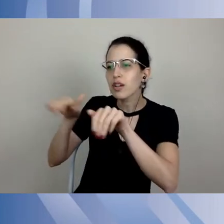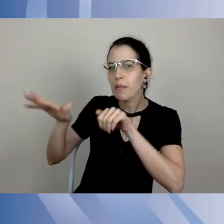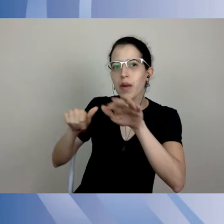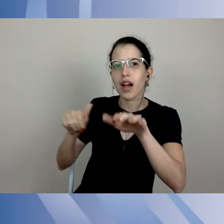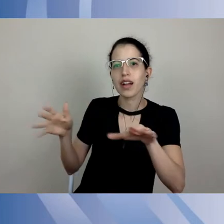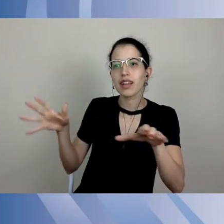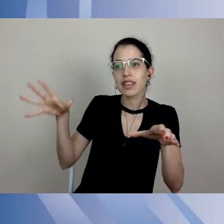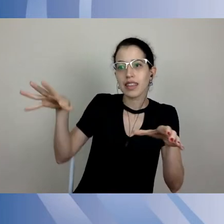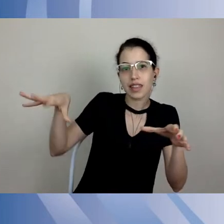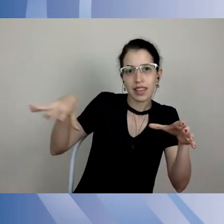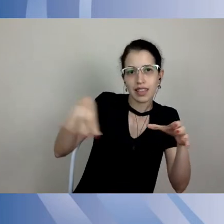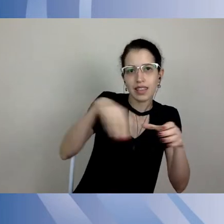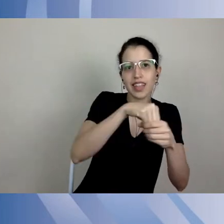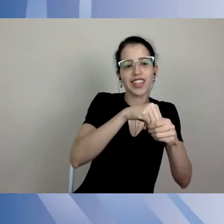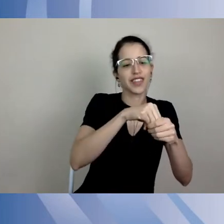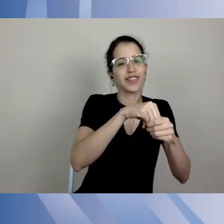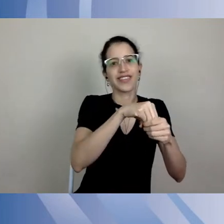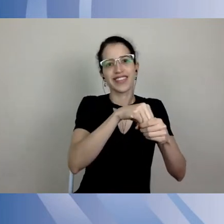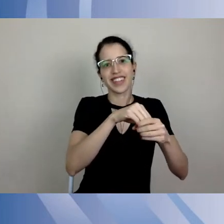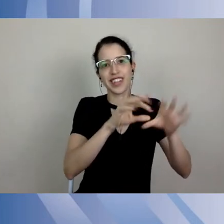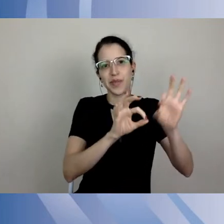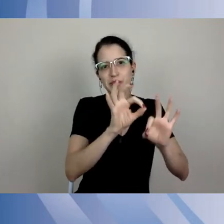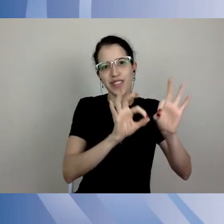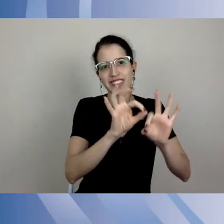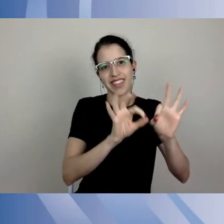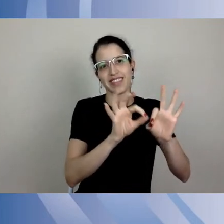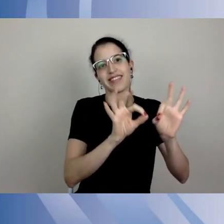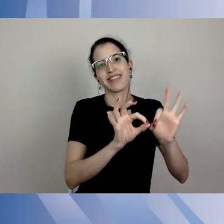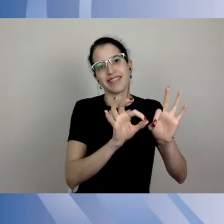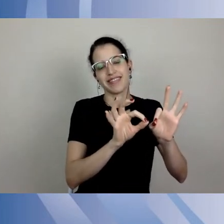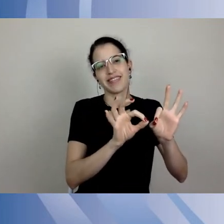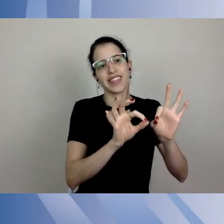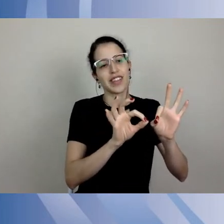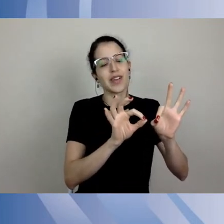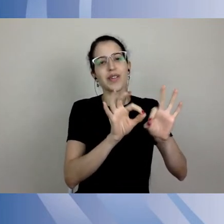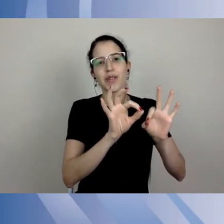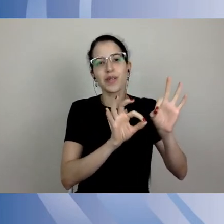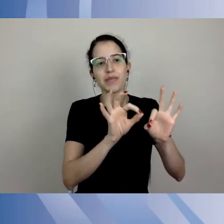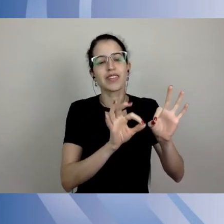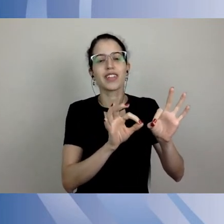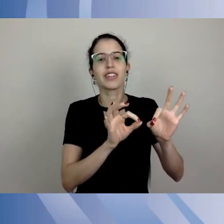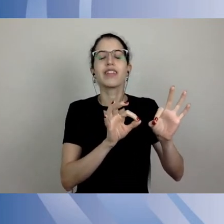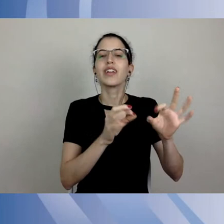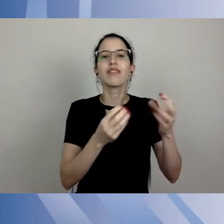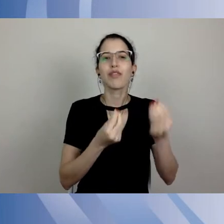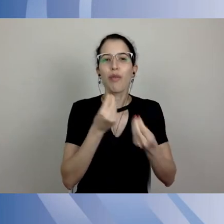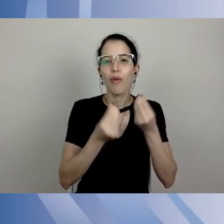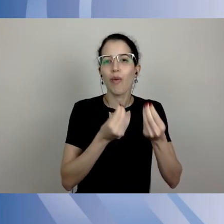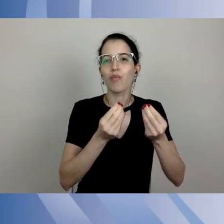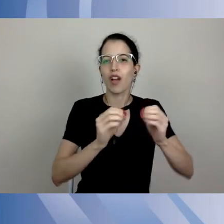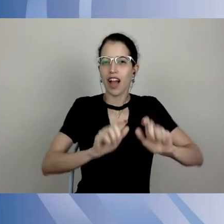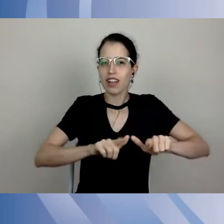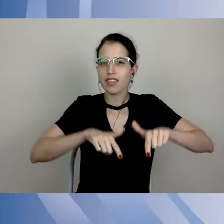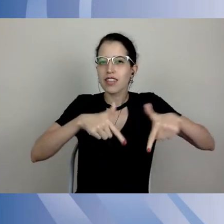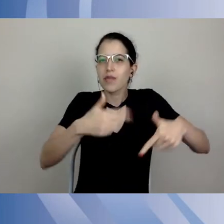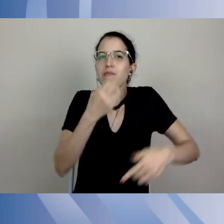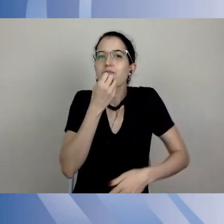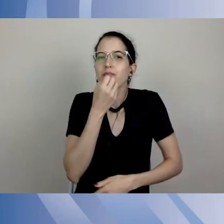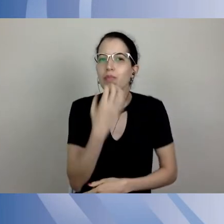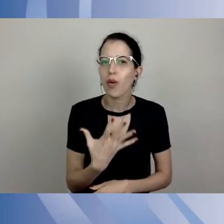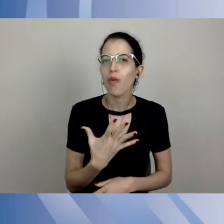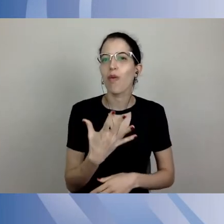atuarmos dentro dele no sentido de compormos ações, desenvolvermos